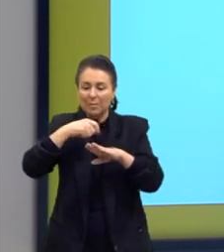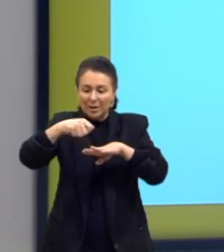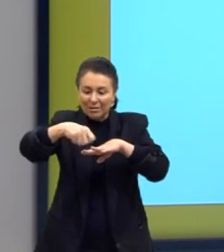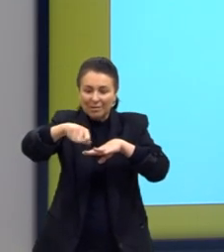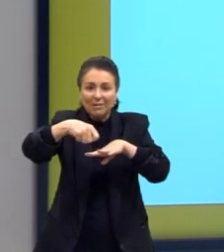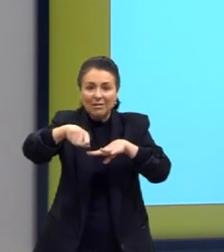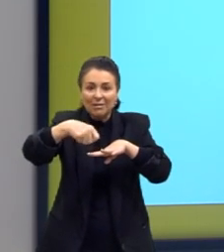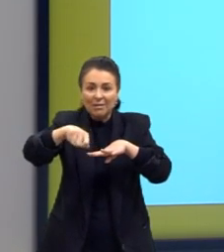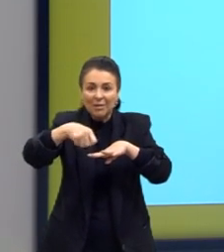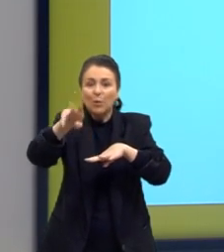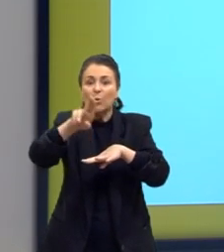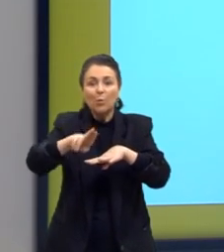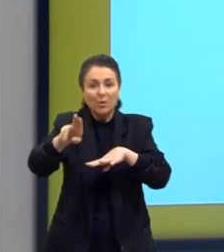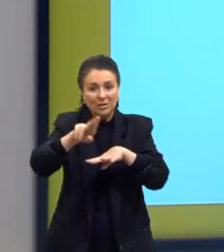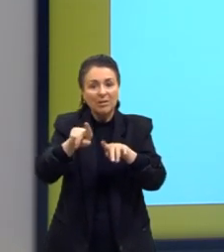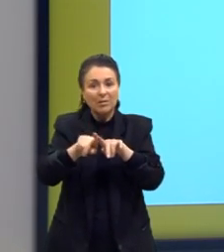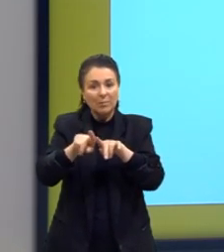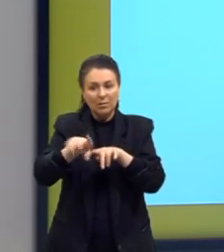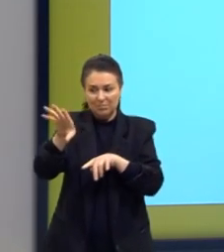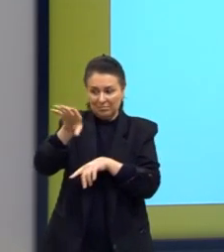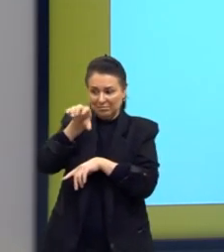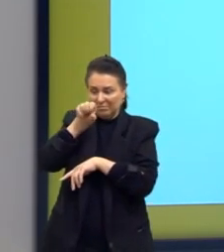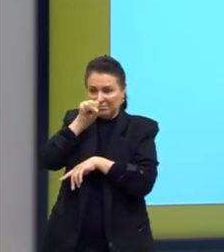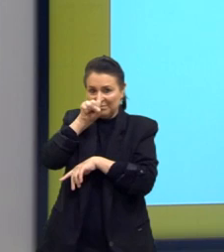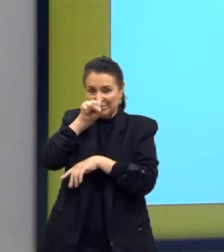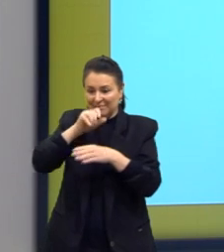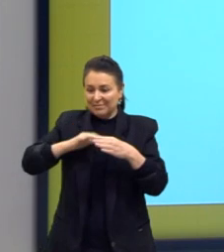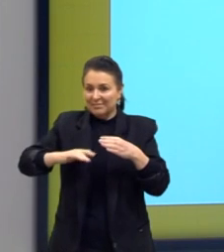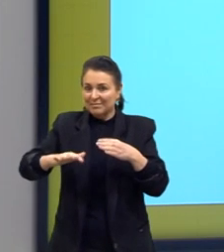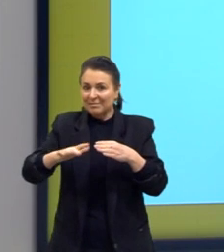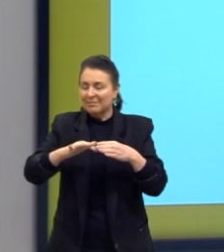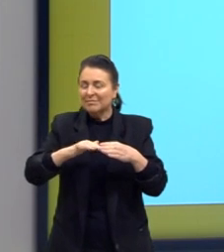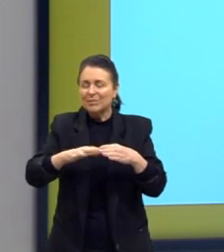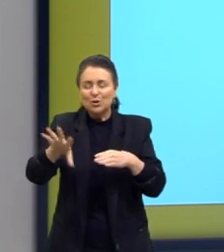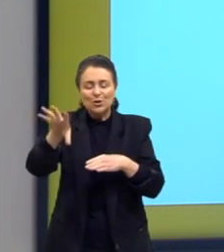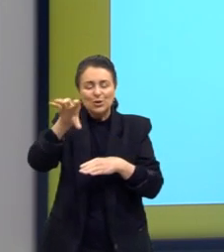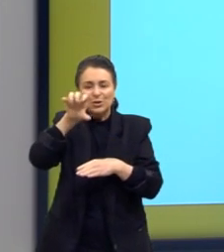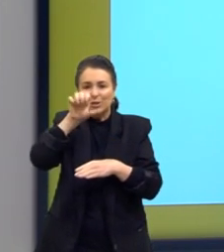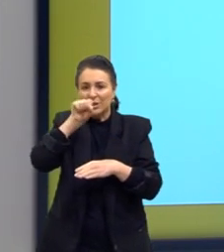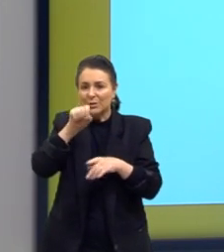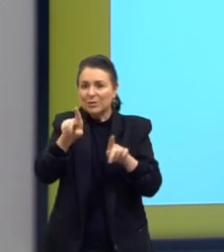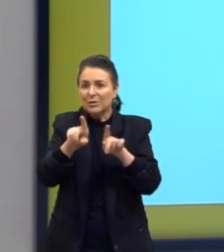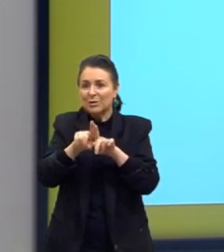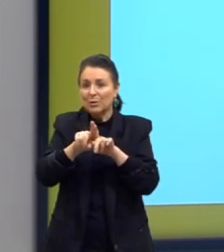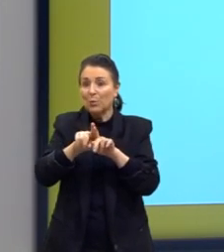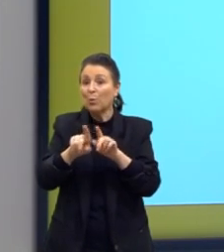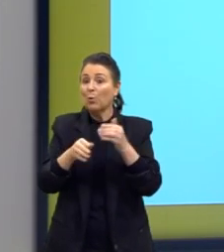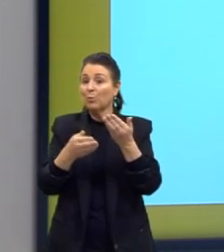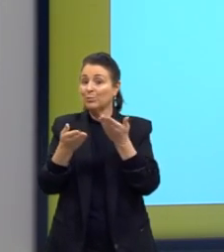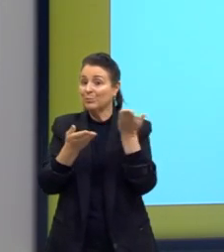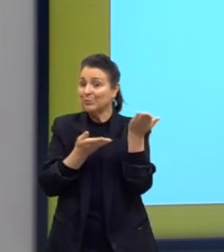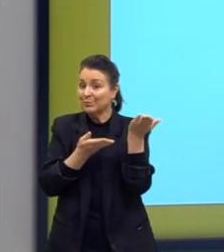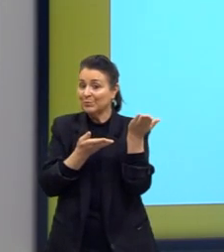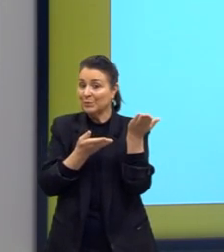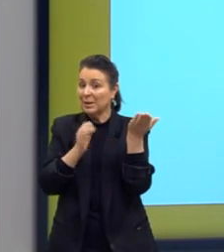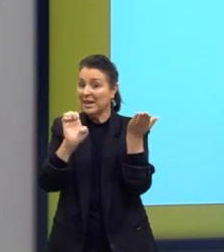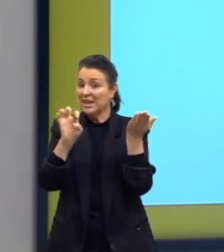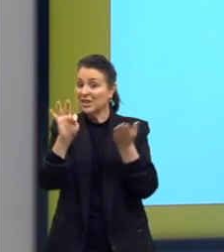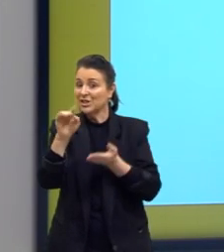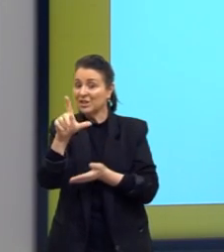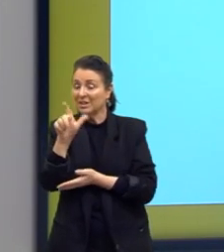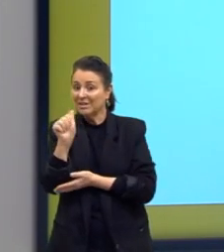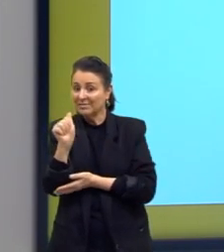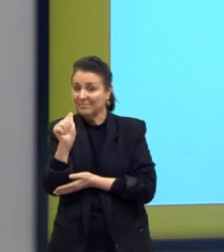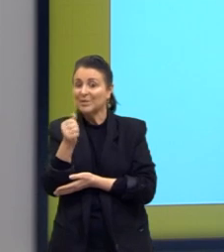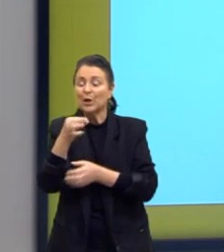esse éster como solvente, e tem um cheiro de banana muito forte. O botanoato de etila tem aroma de